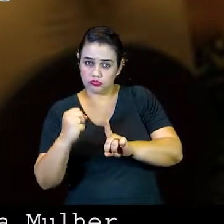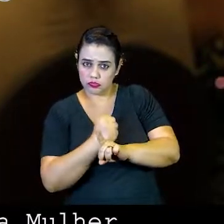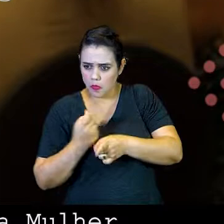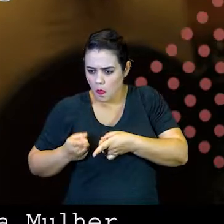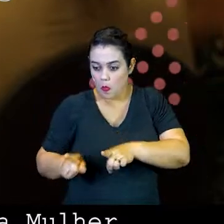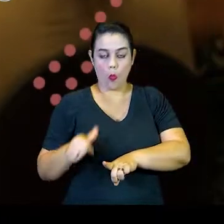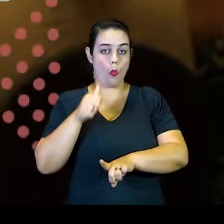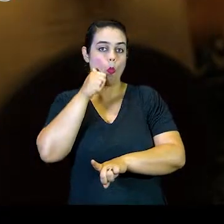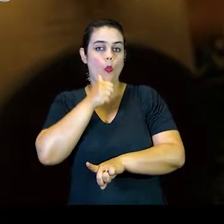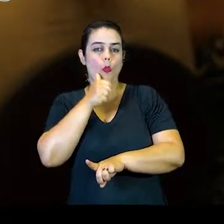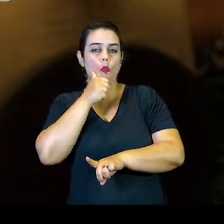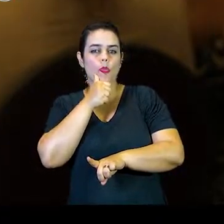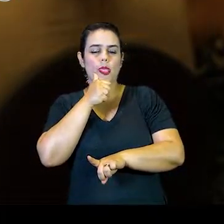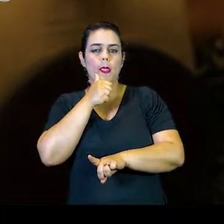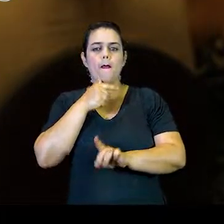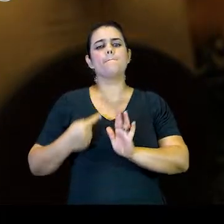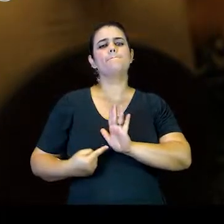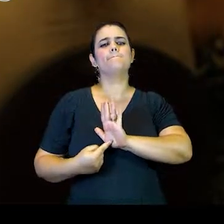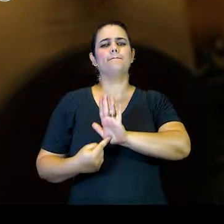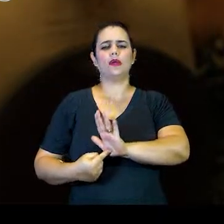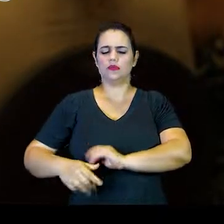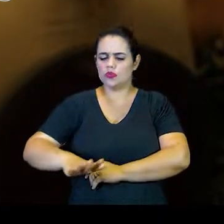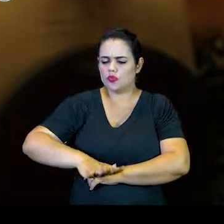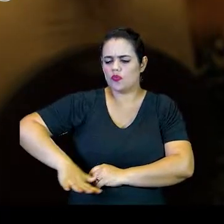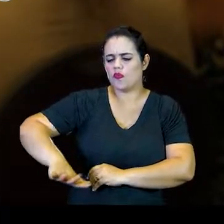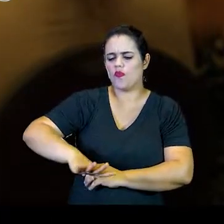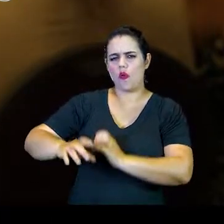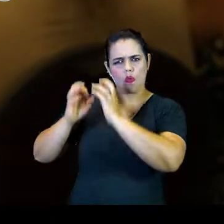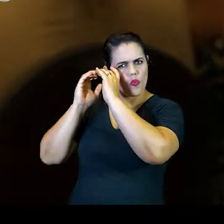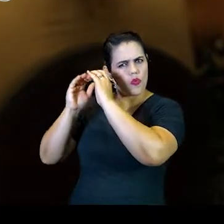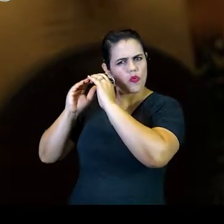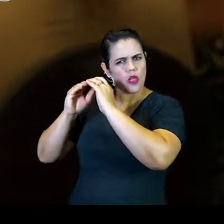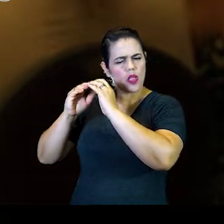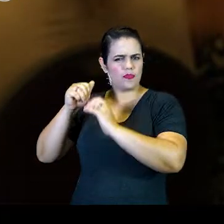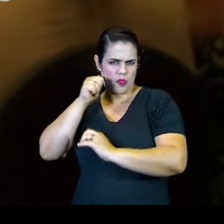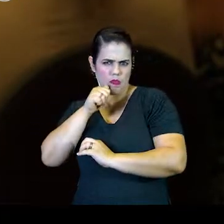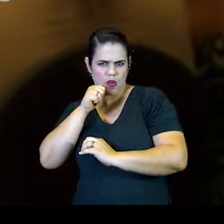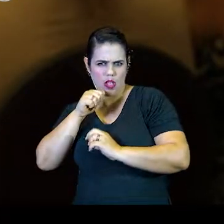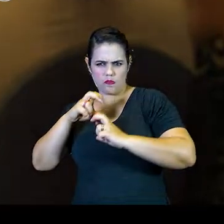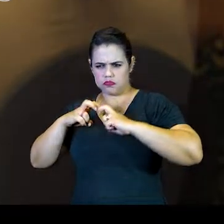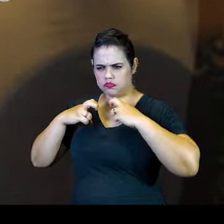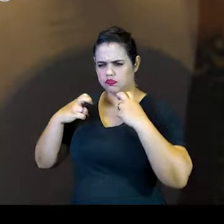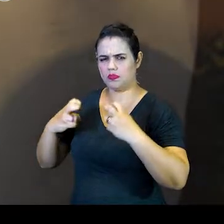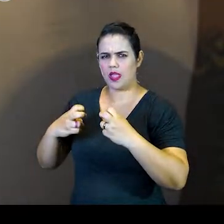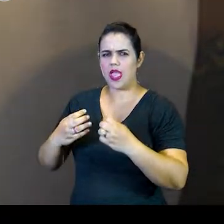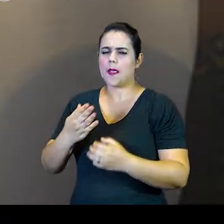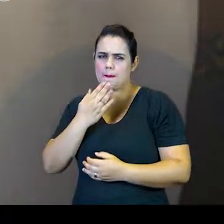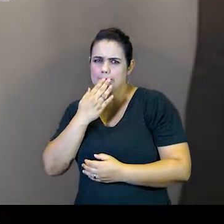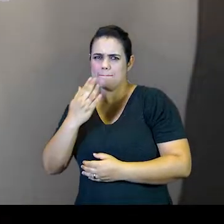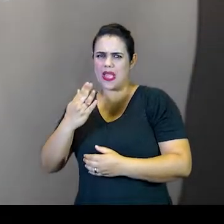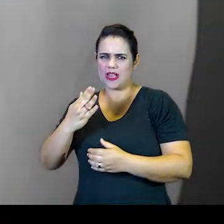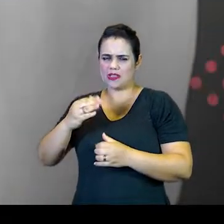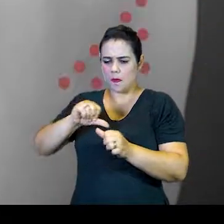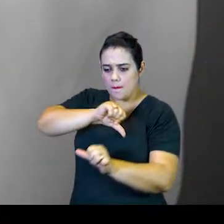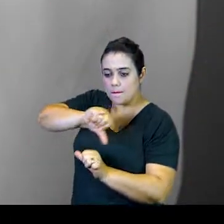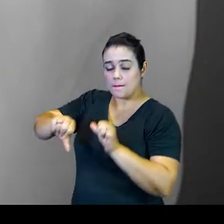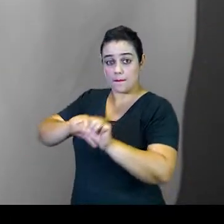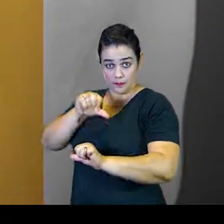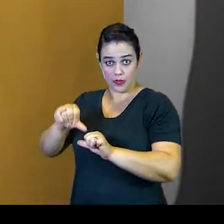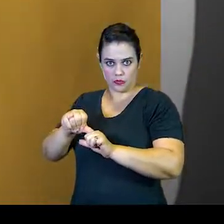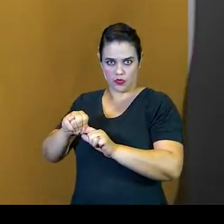contra a mulher, é propiciado um espaço de reflexão às mulheres que solicitam revogação das medidas